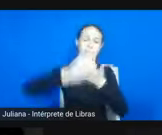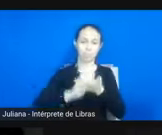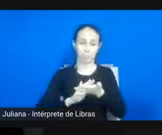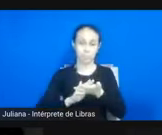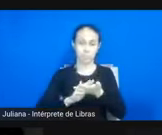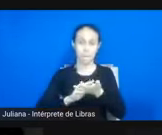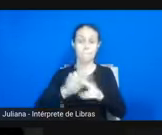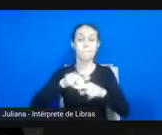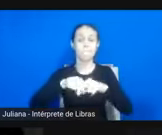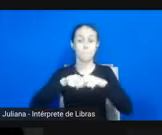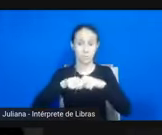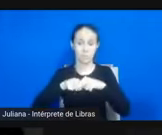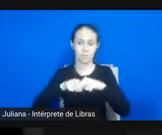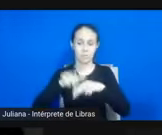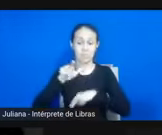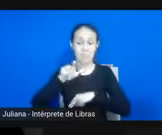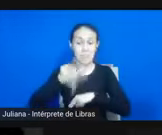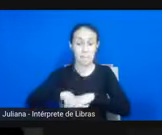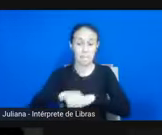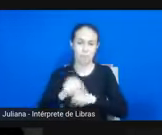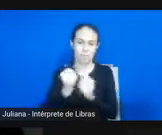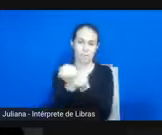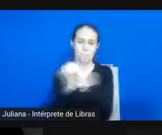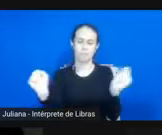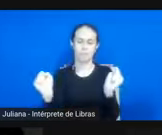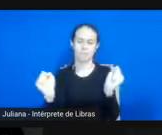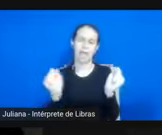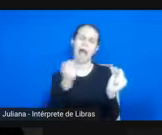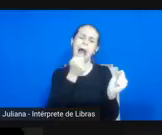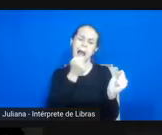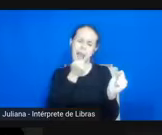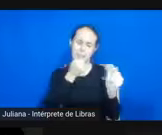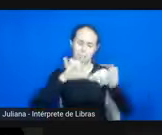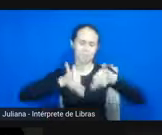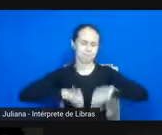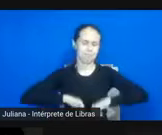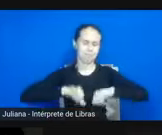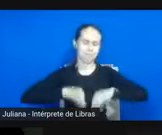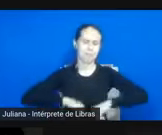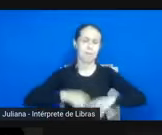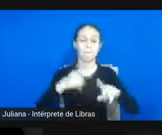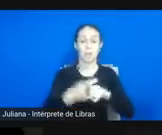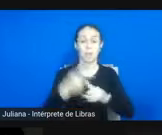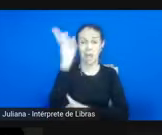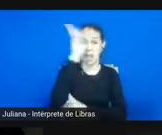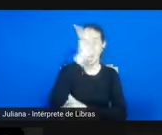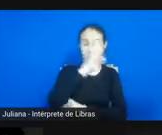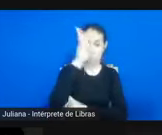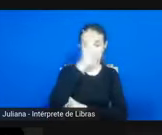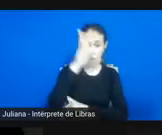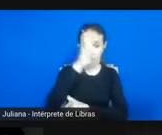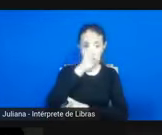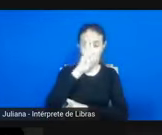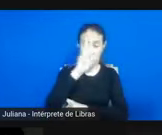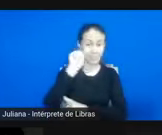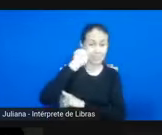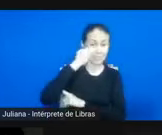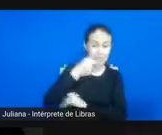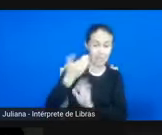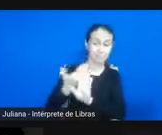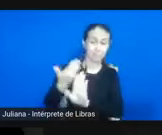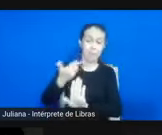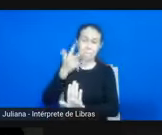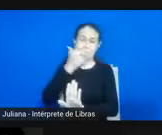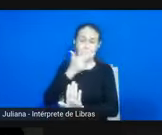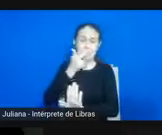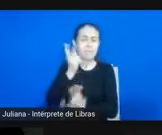no pós-abolição, é absolutamente cruel. A história negra acaba ficando restrita ao período de escravidão. Então, é fundamental